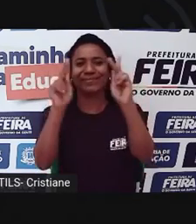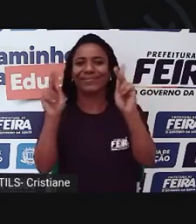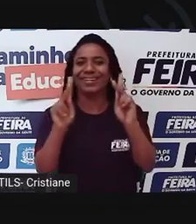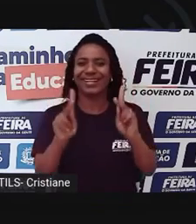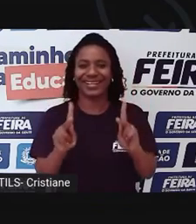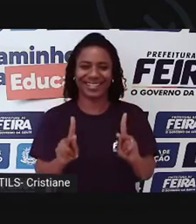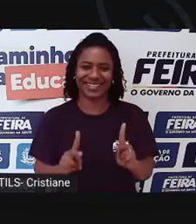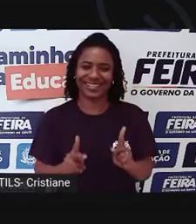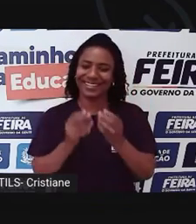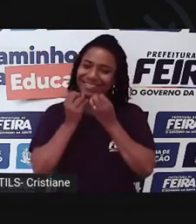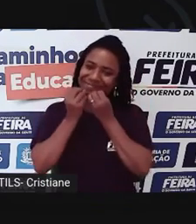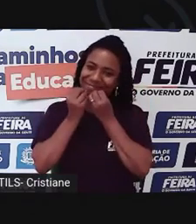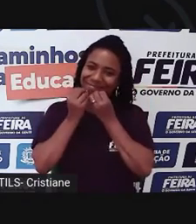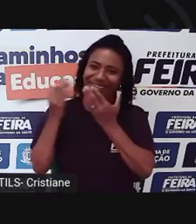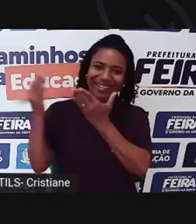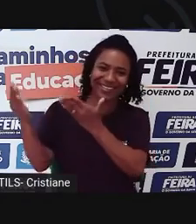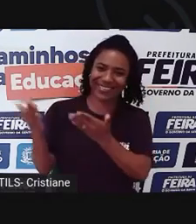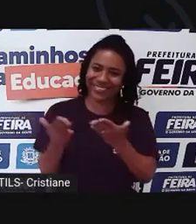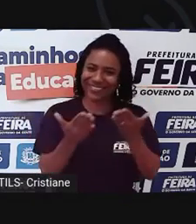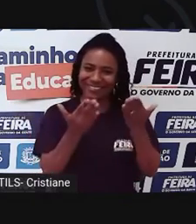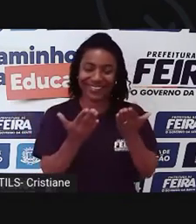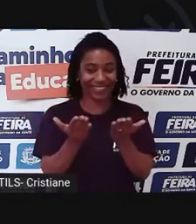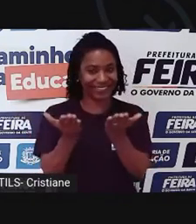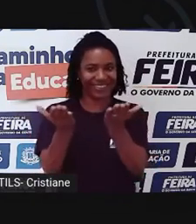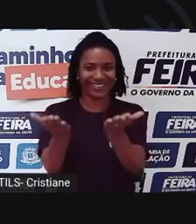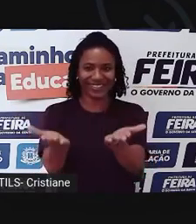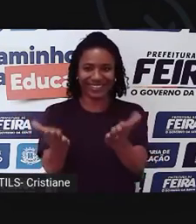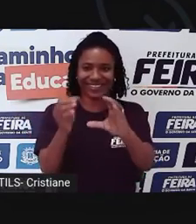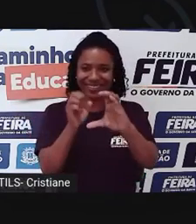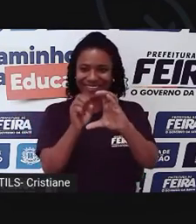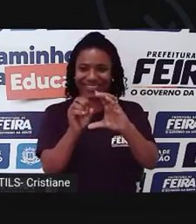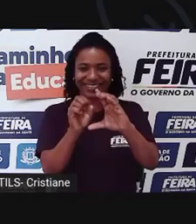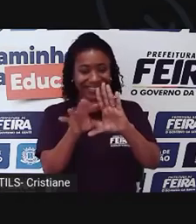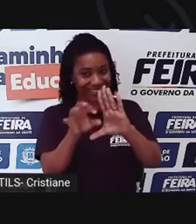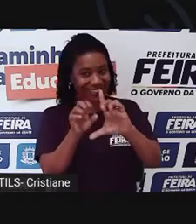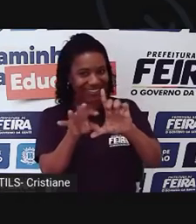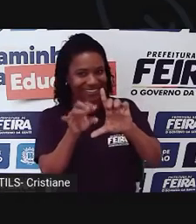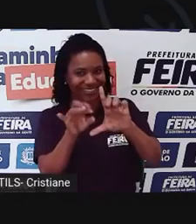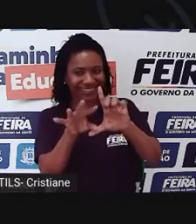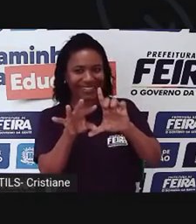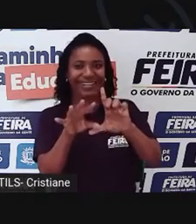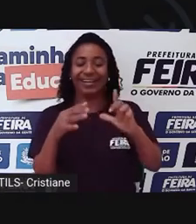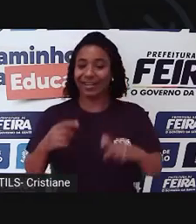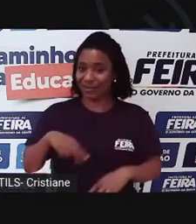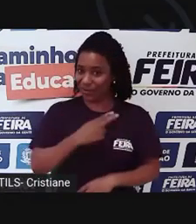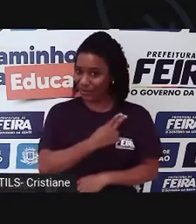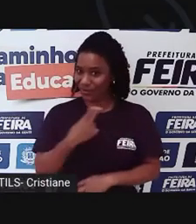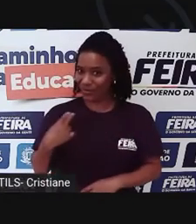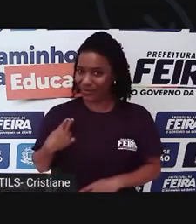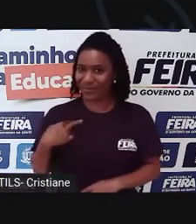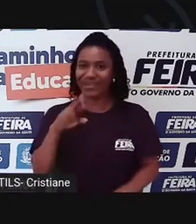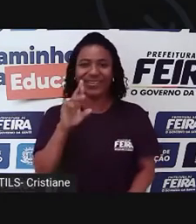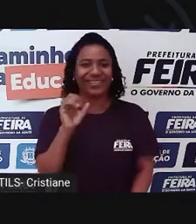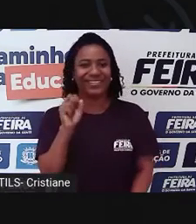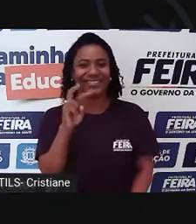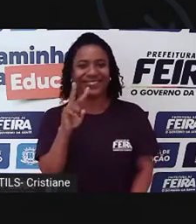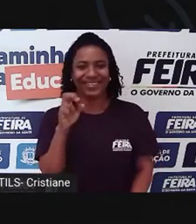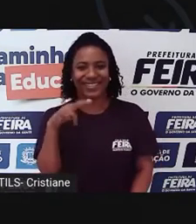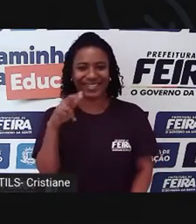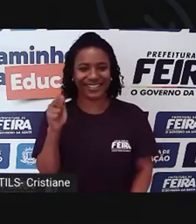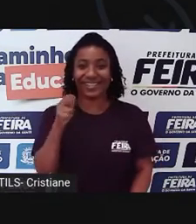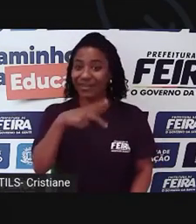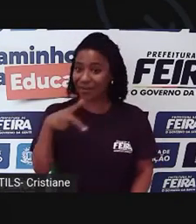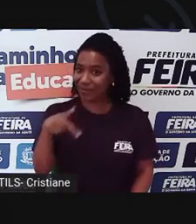-vindos a mais uma aula de hoje. Como vocês sabem, eu sou a professora Rosa Evânia, a nossa intérprete e a nossa querida